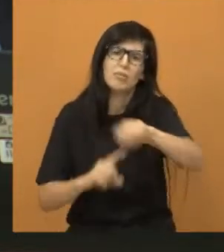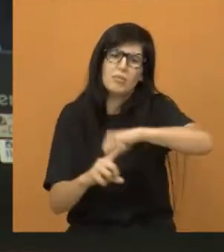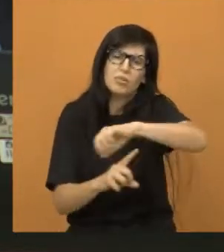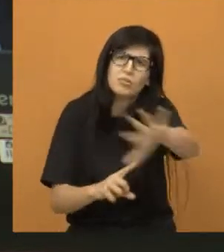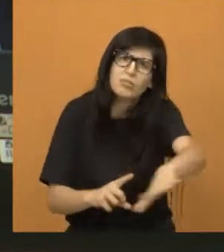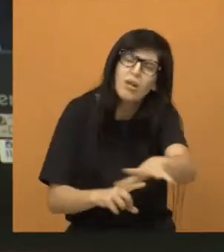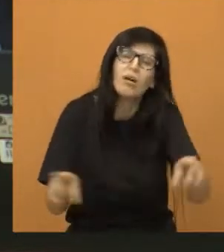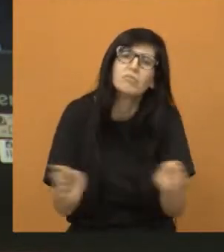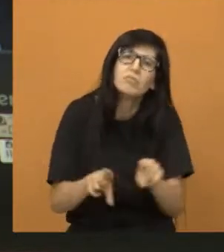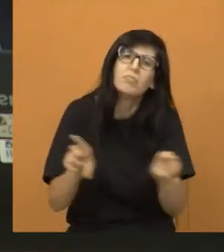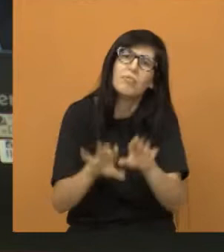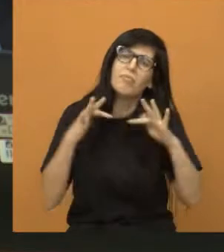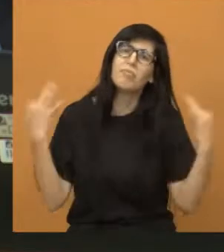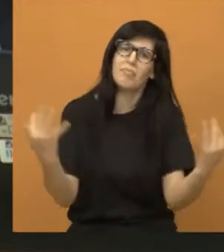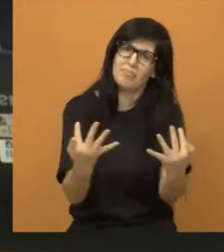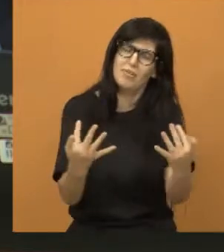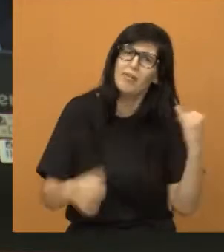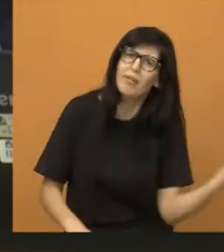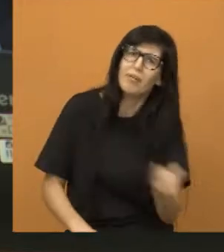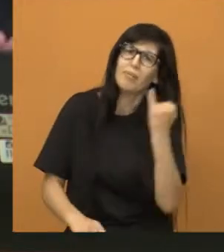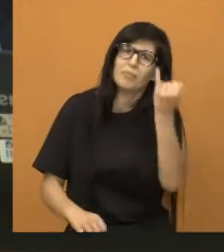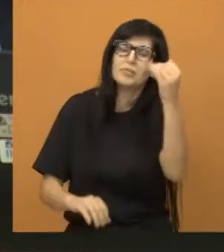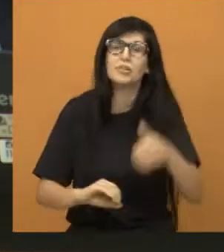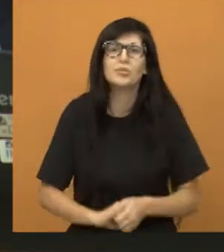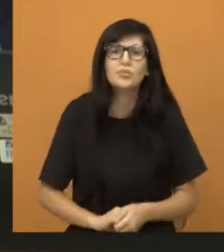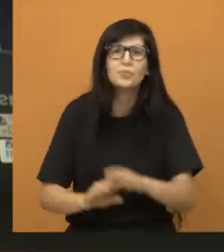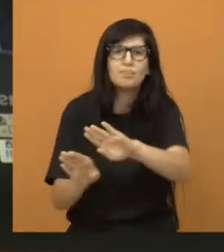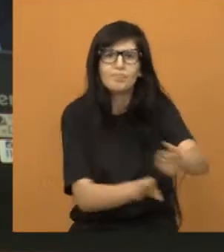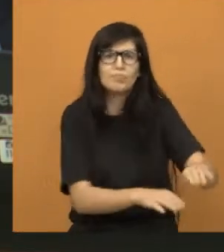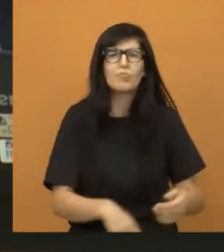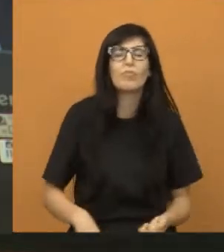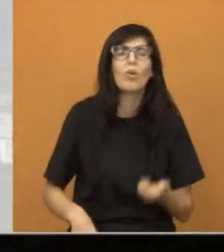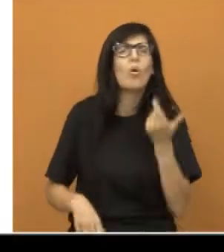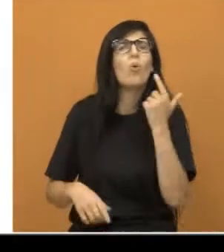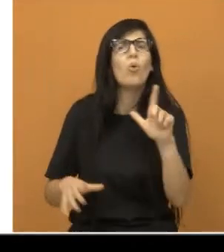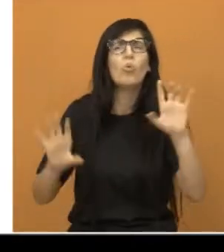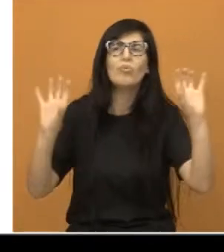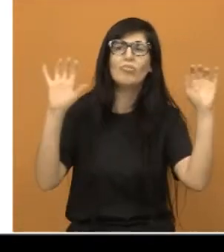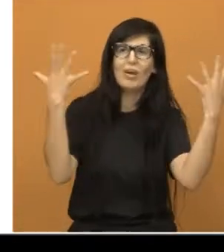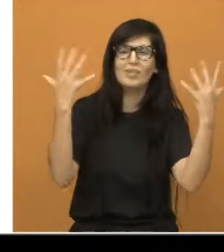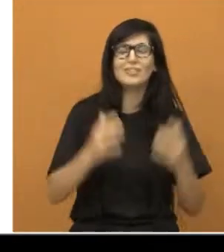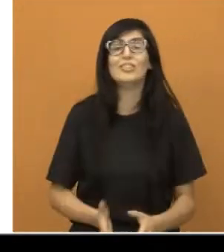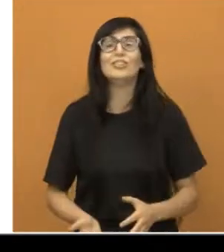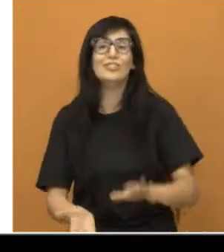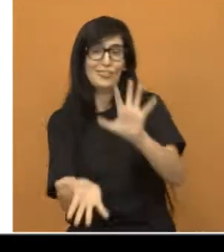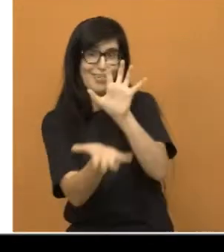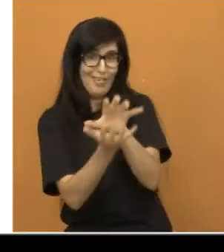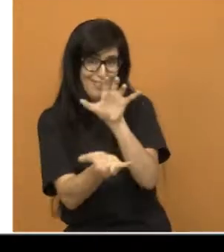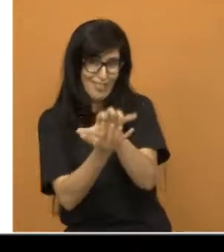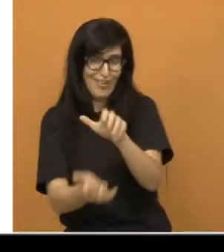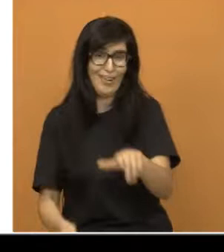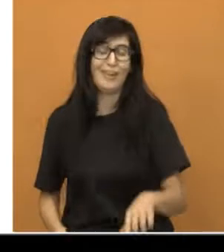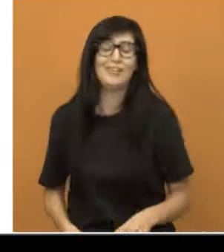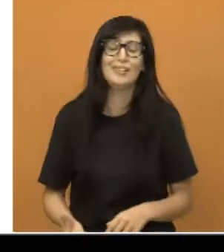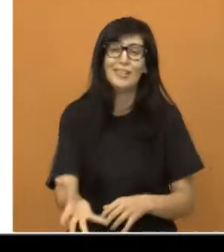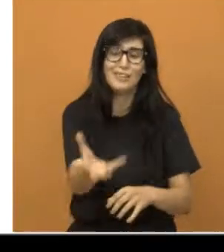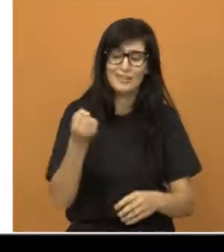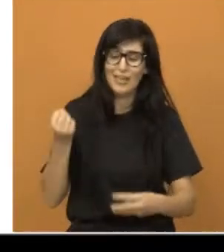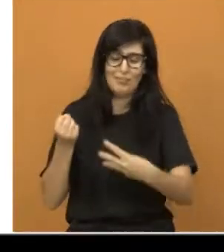e para as nossas famílias. O próximo evento, como já foi comentado aqui, Jacareí recebe 36